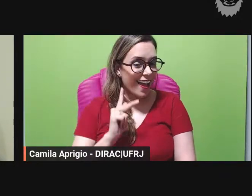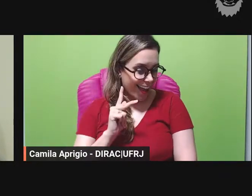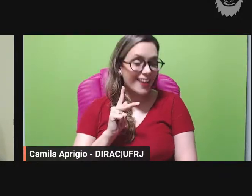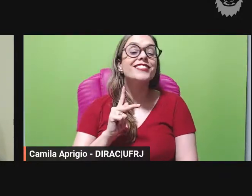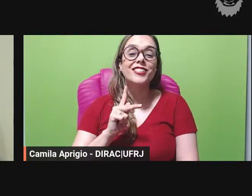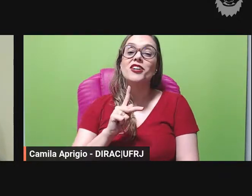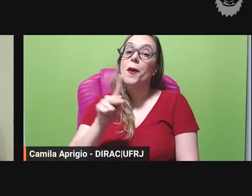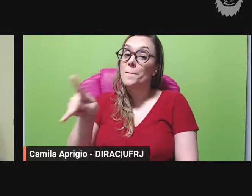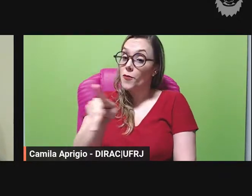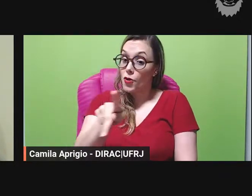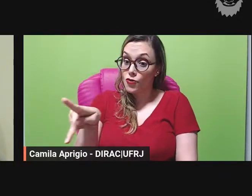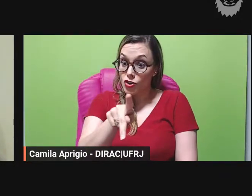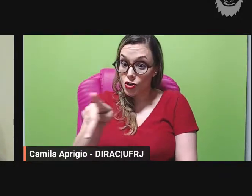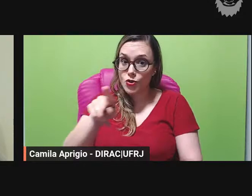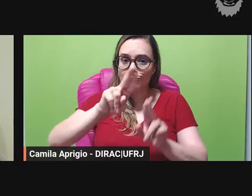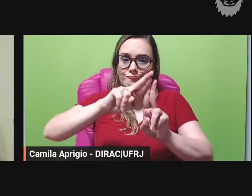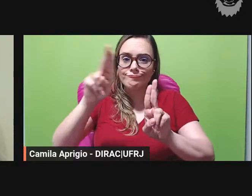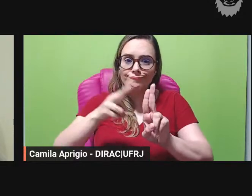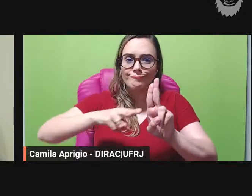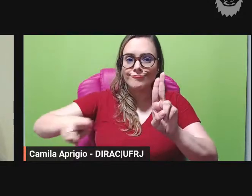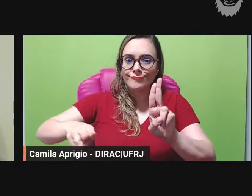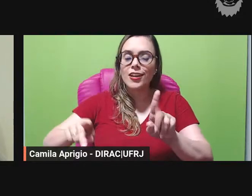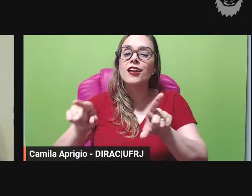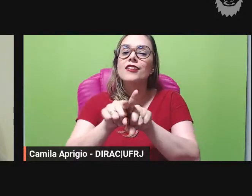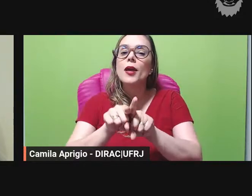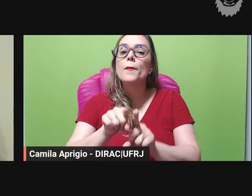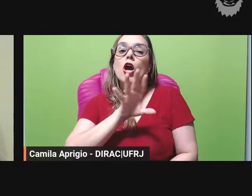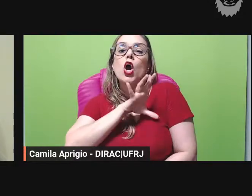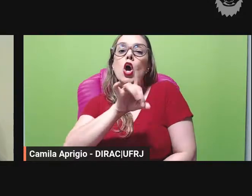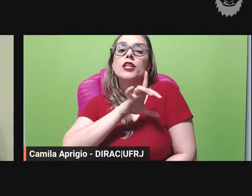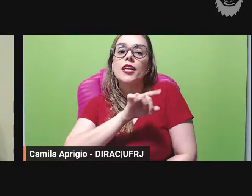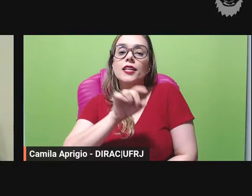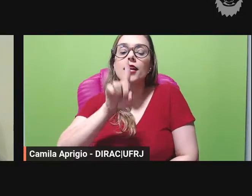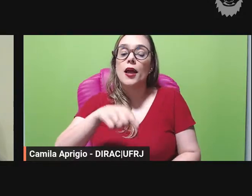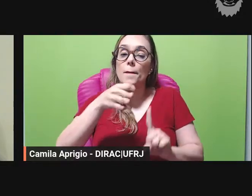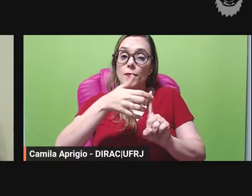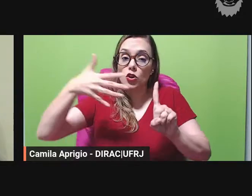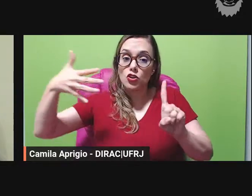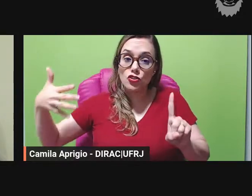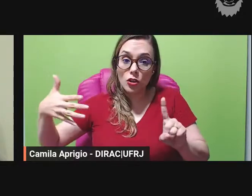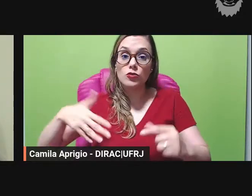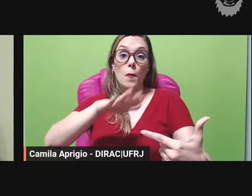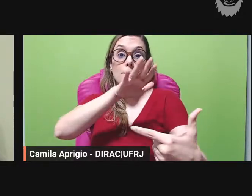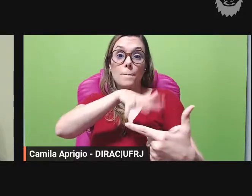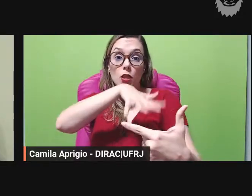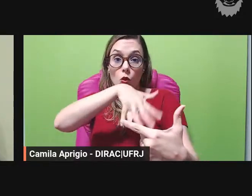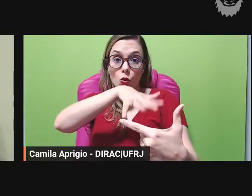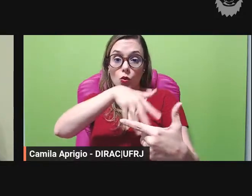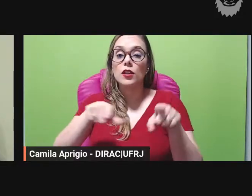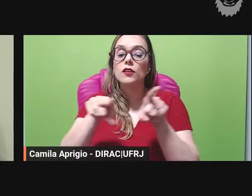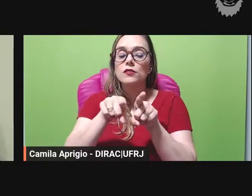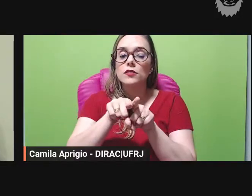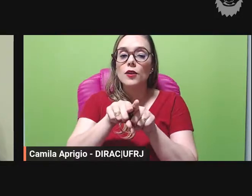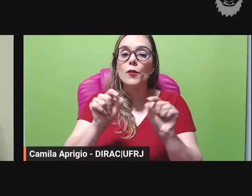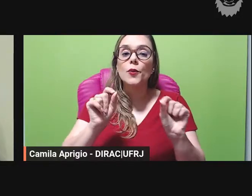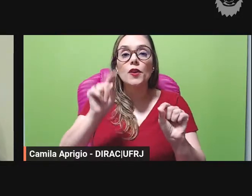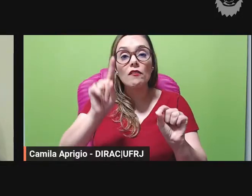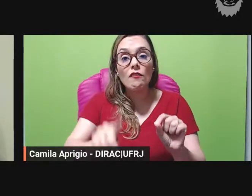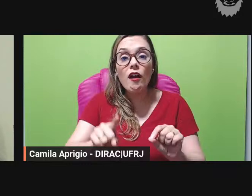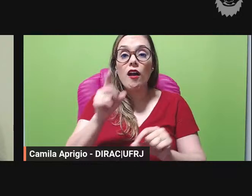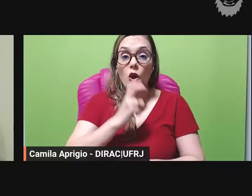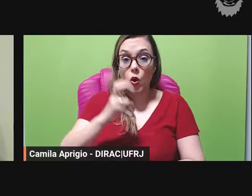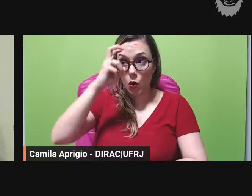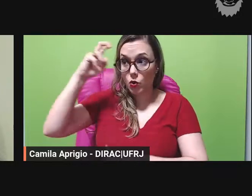coordenadora do projeto de extensão mitologando a cultura clássica greco-romana para crianças e jovens